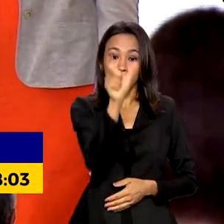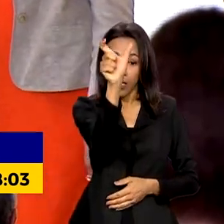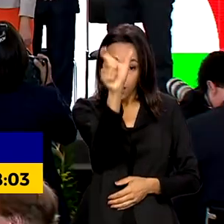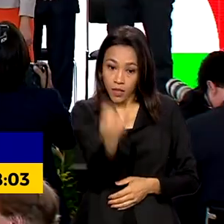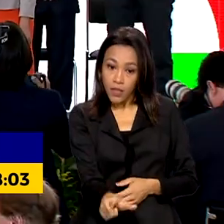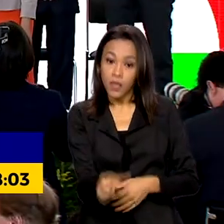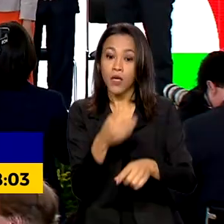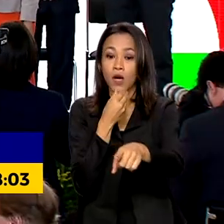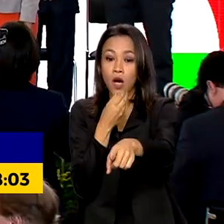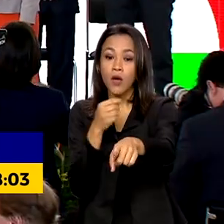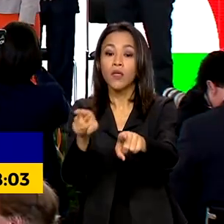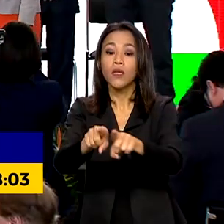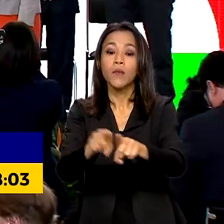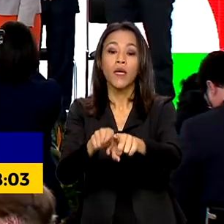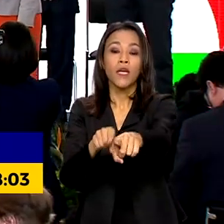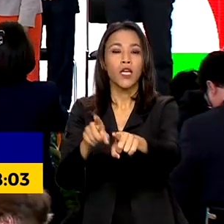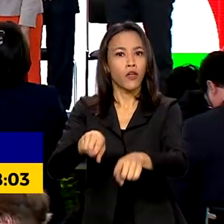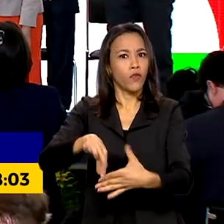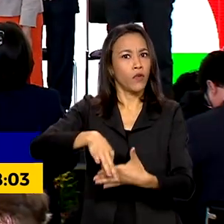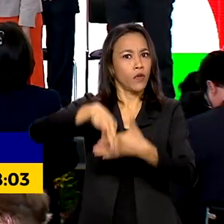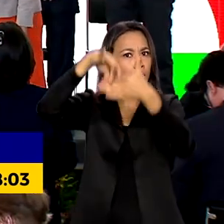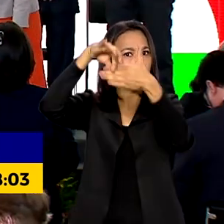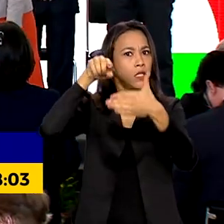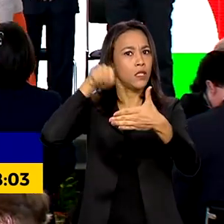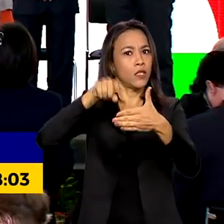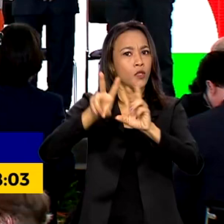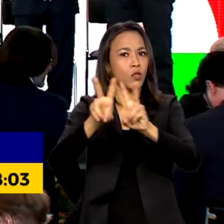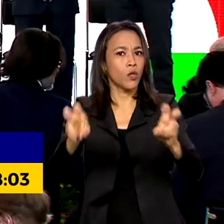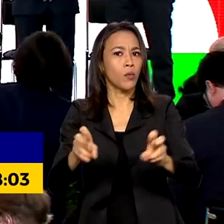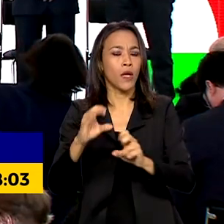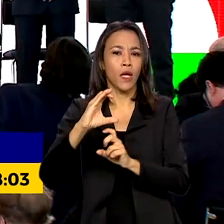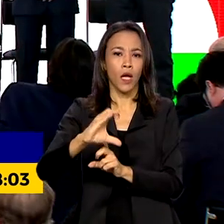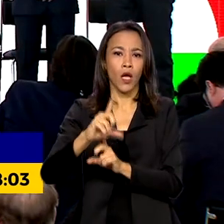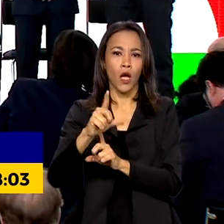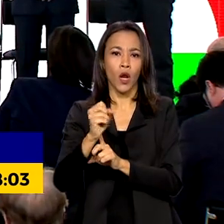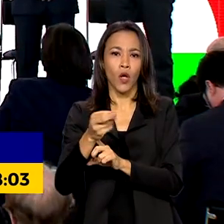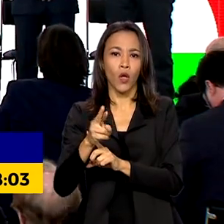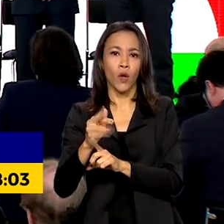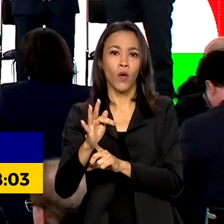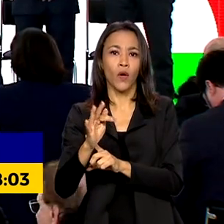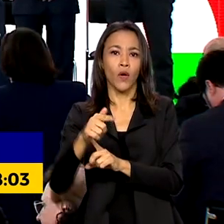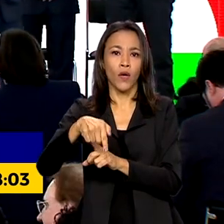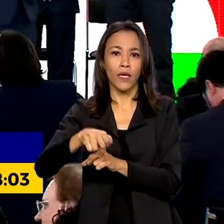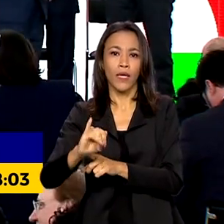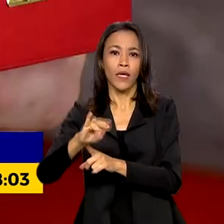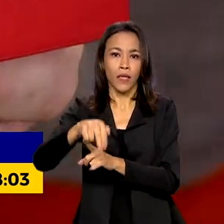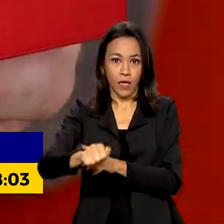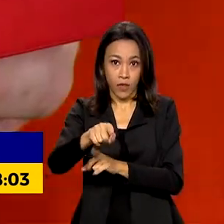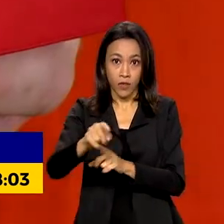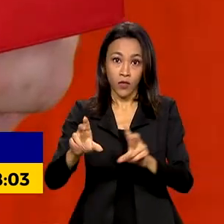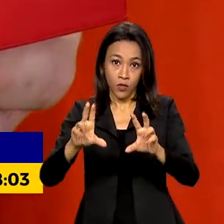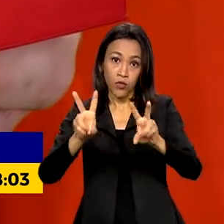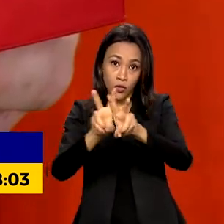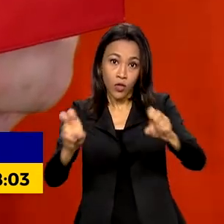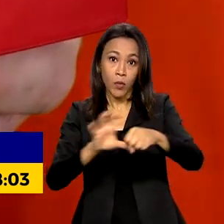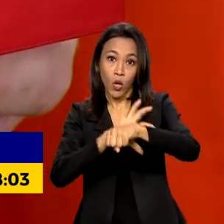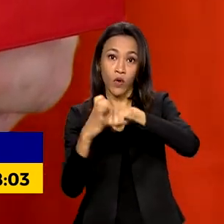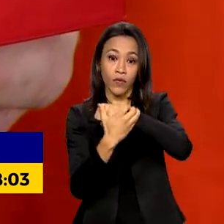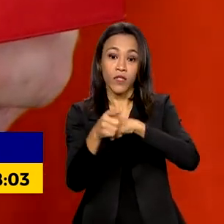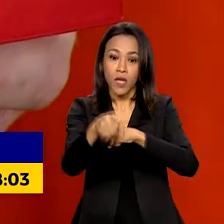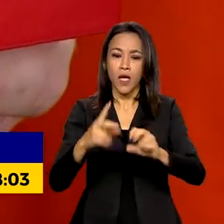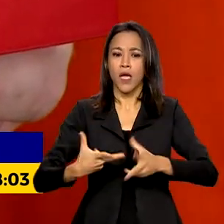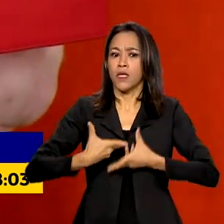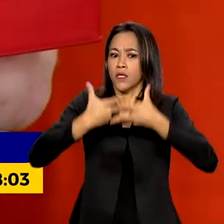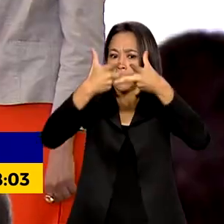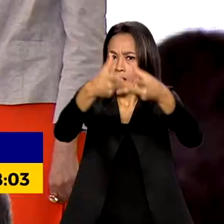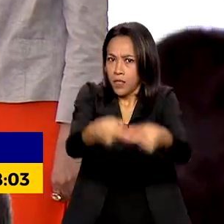Lacerda, que liderou um estudo sobre a ineficácia da cloroquina contra a Covid-19, receberam a medalha da Ordem Nacional do Mérito